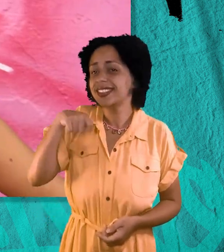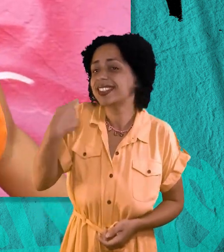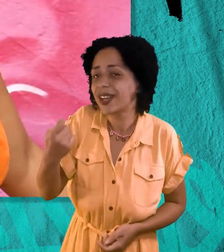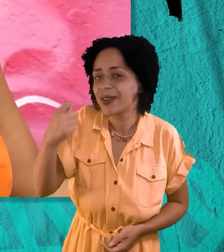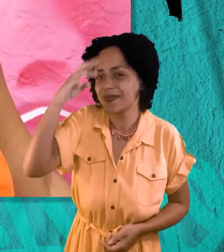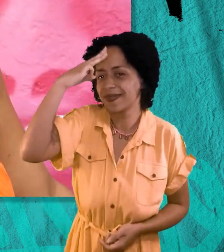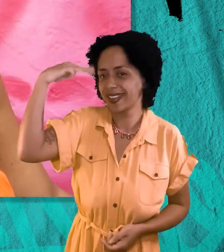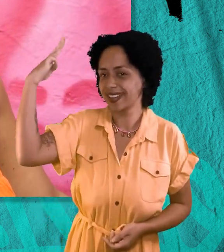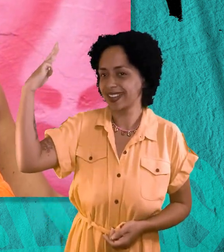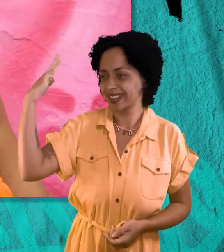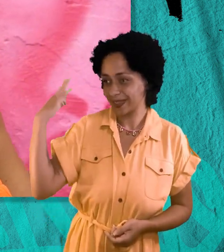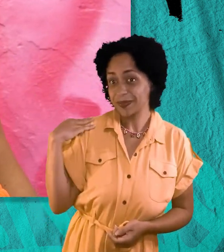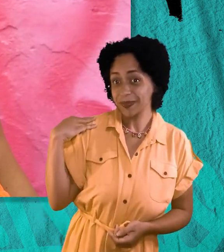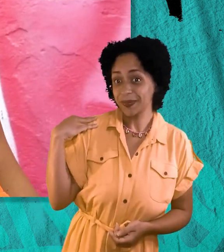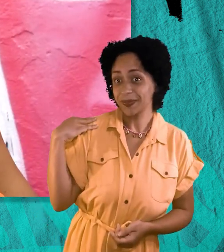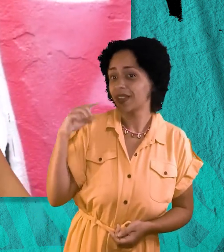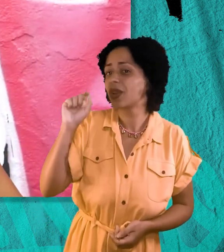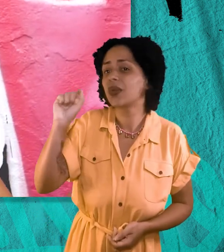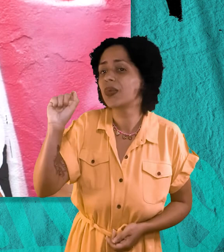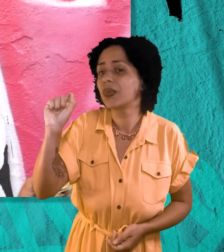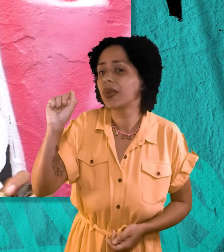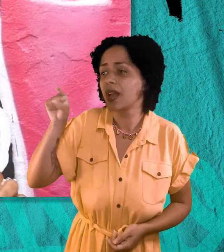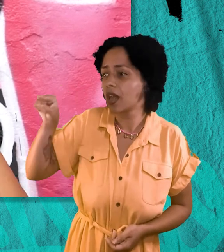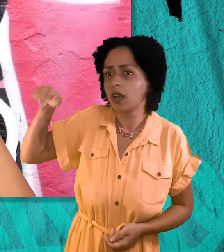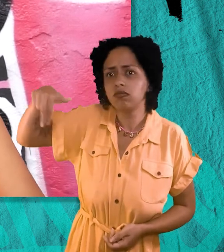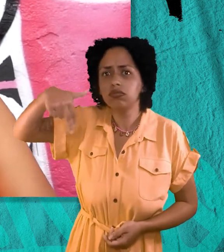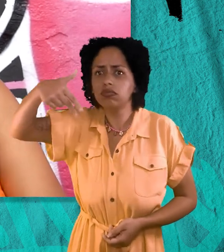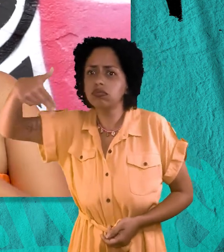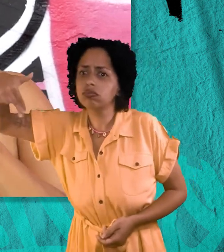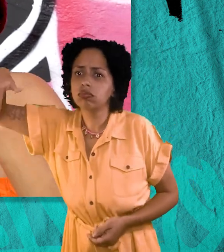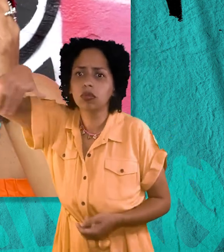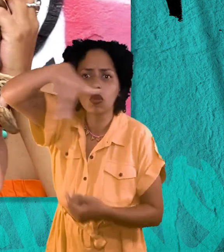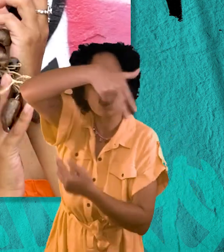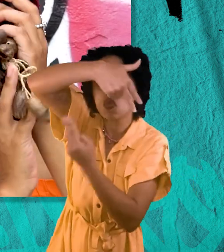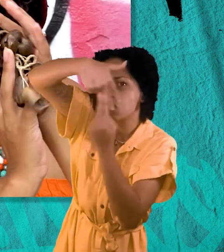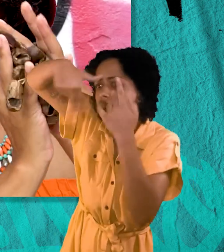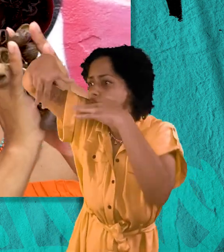Seu nome era Maria, e ela veio trazida pelo vento.